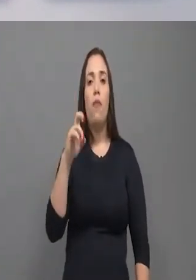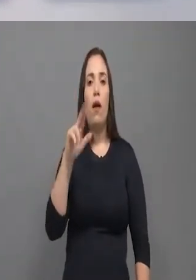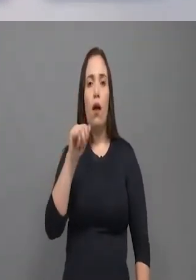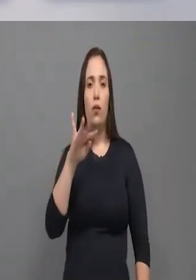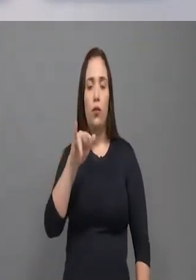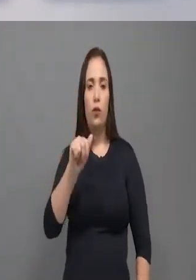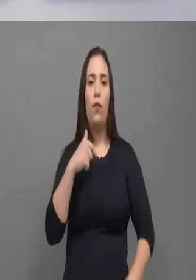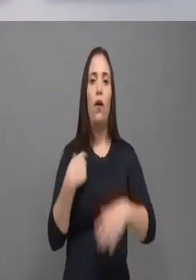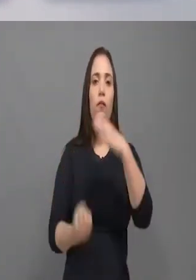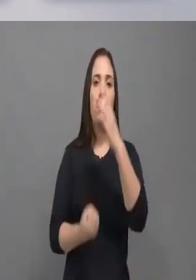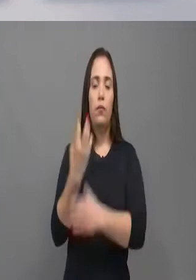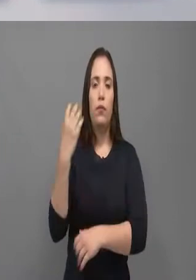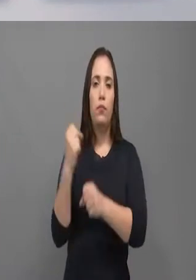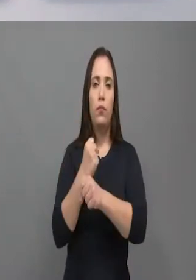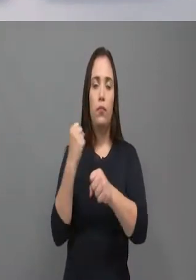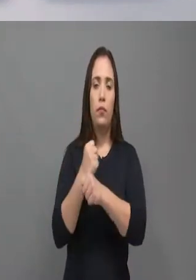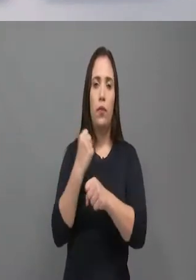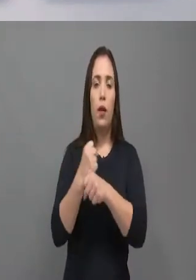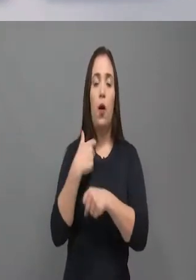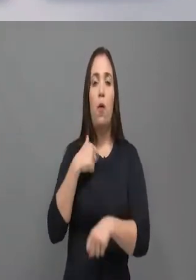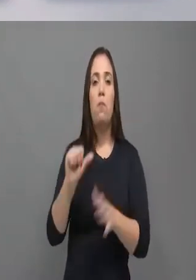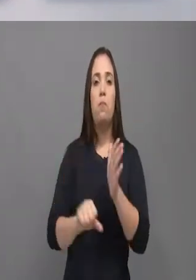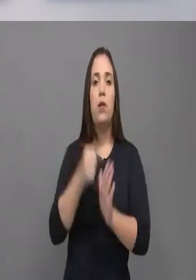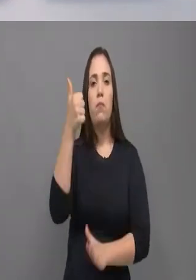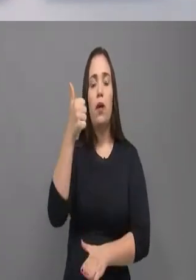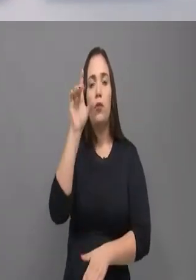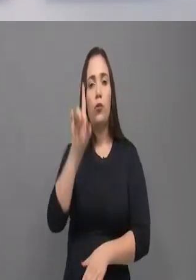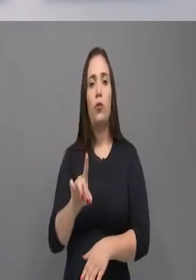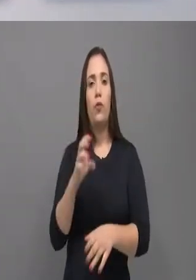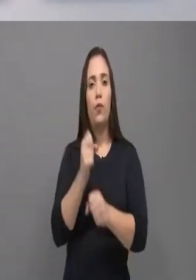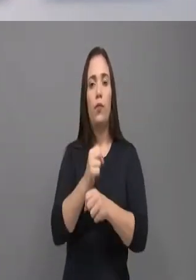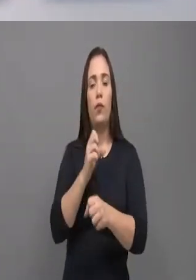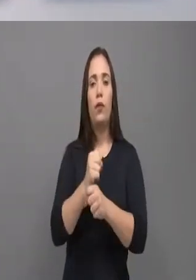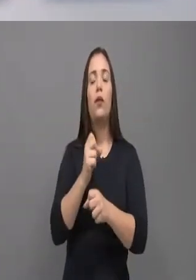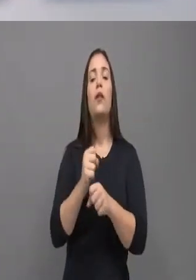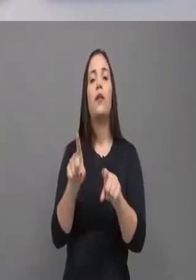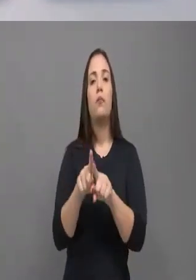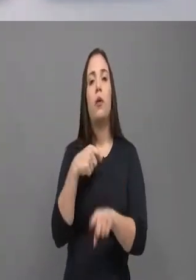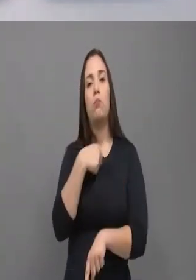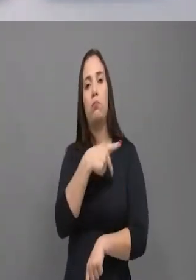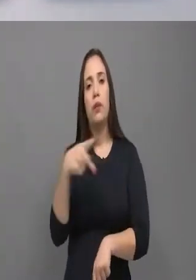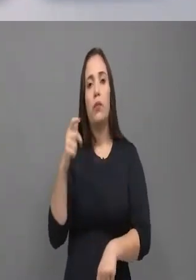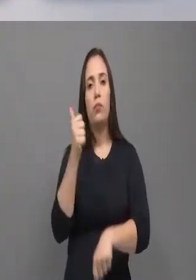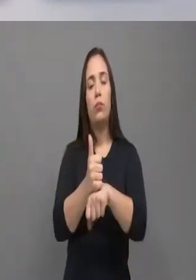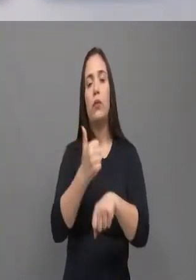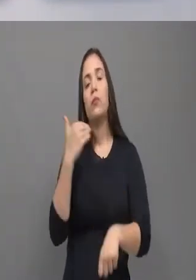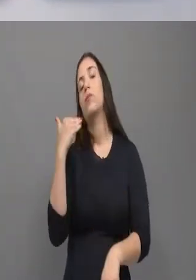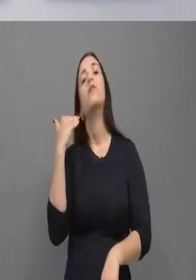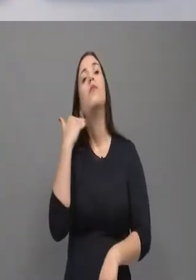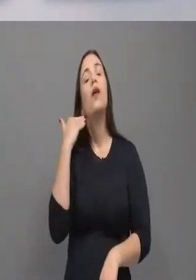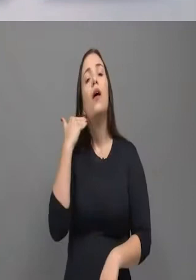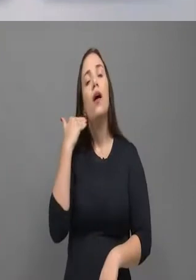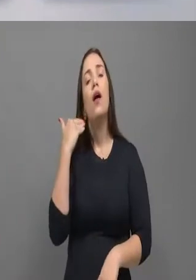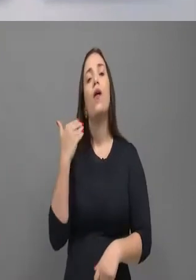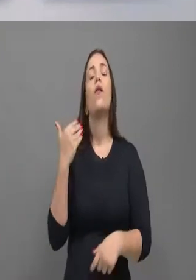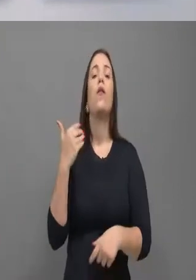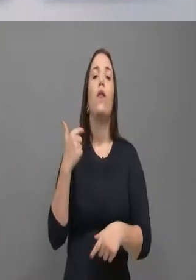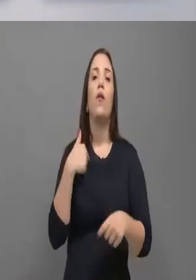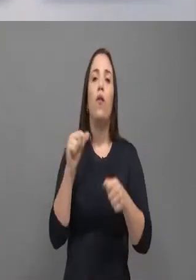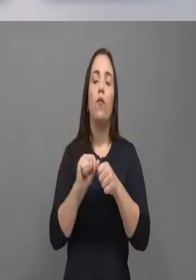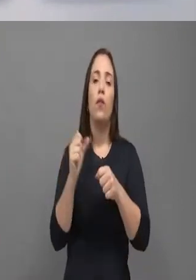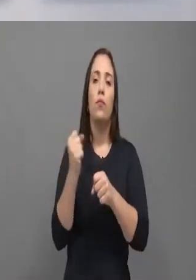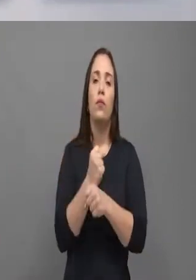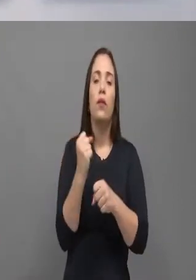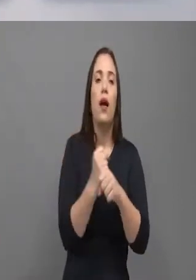Daí começou o desenvolvimento do bairro. Nós conseguimos levar a escola Herondina para lá, que é uma escola